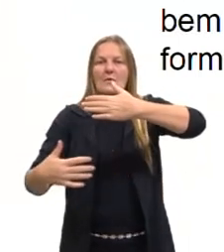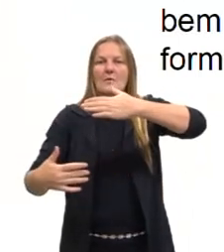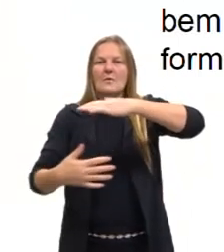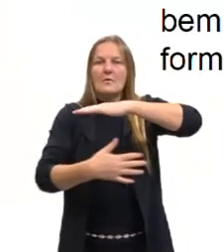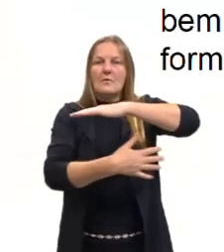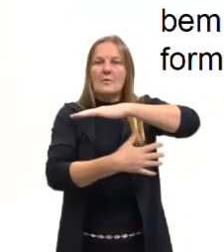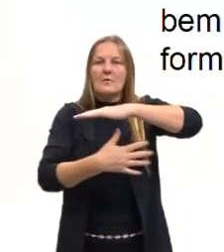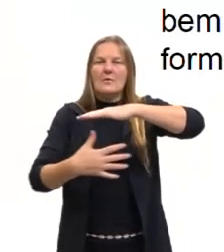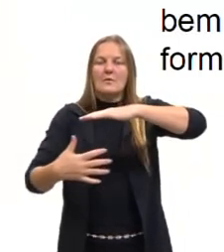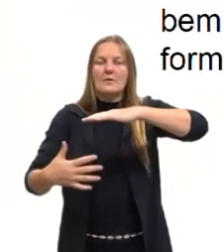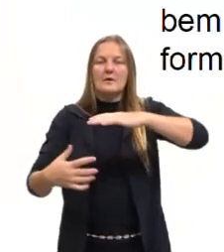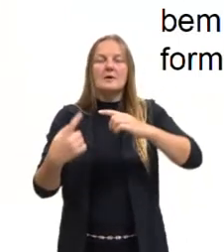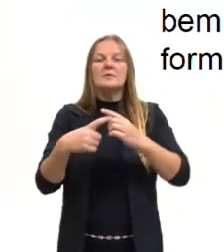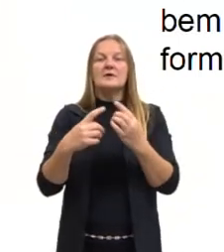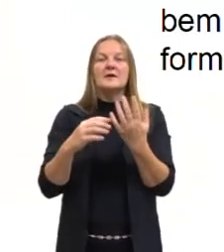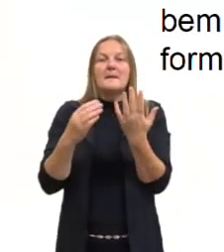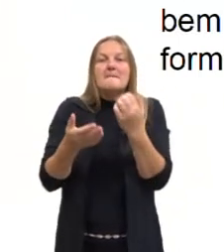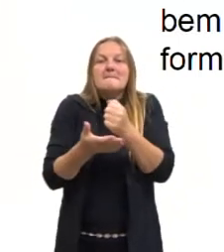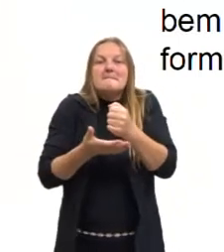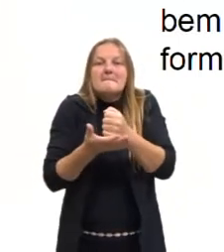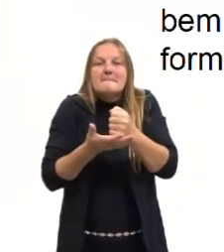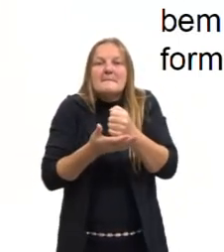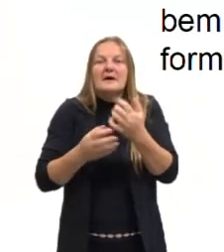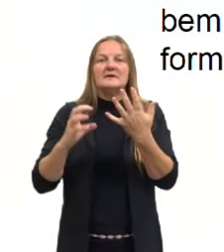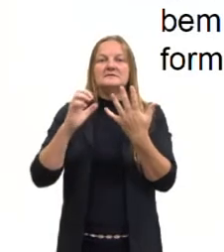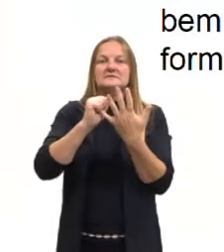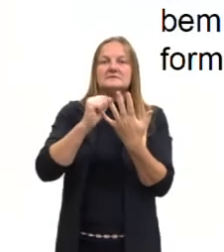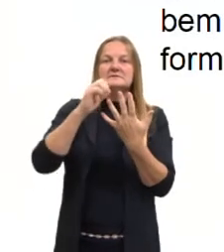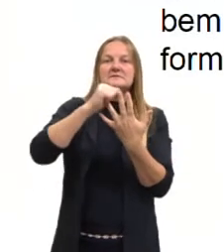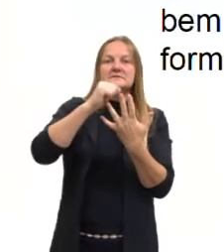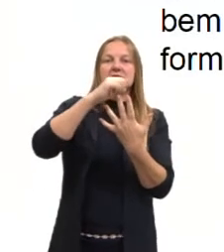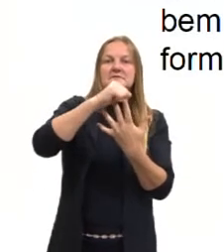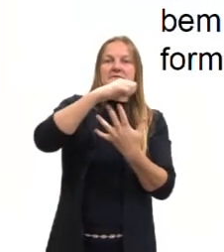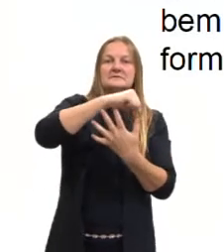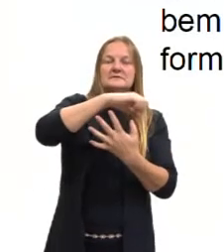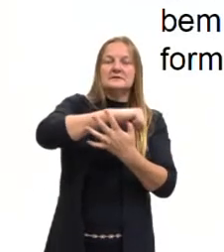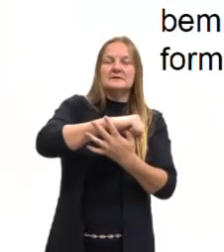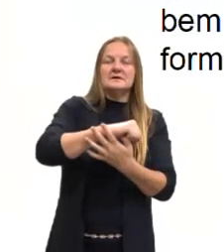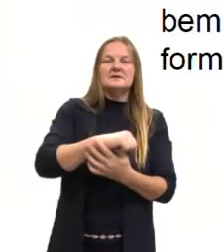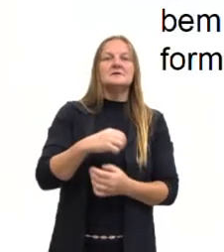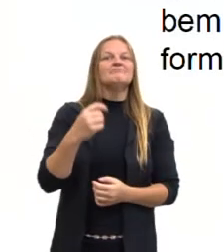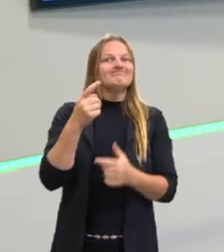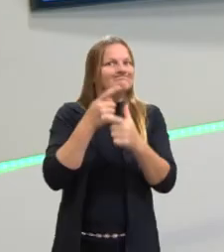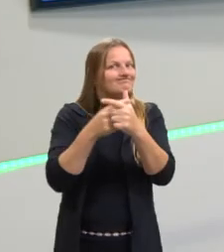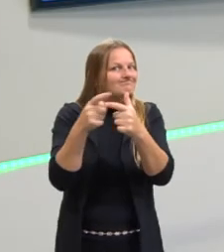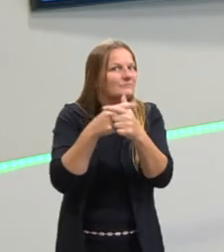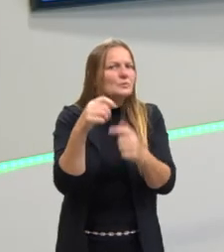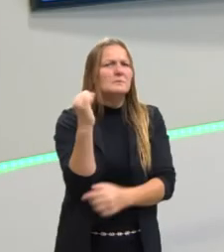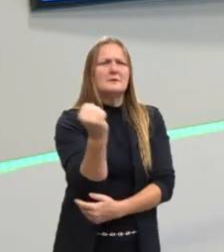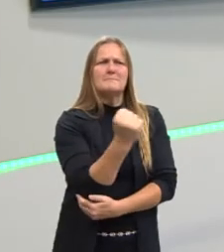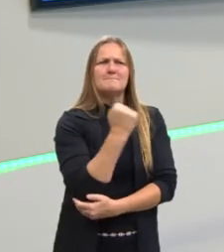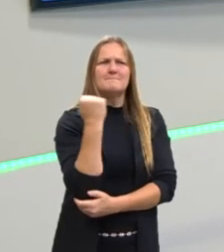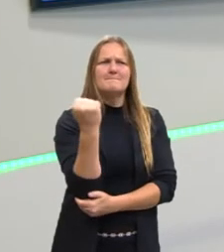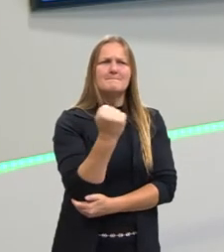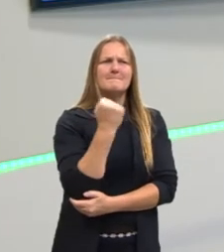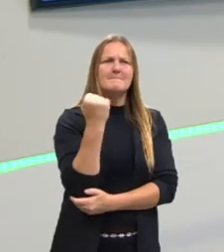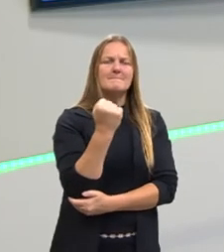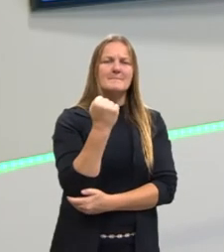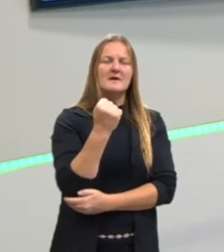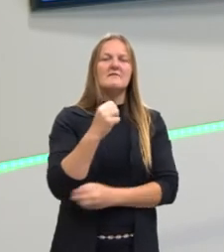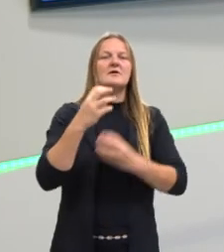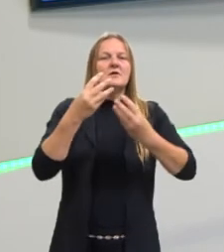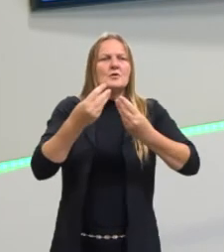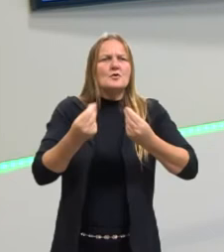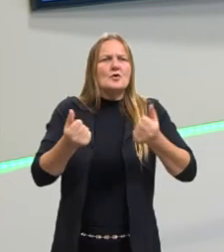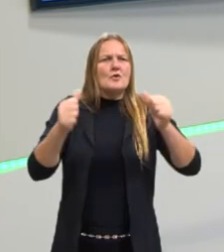estão na base da cadeia alimentar hídrica. Então, essa problemática aqui envolve muita coisa, gente? Prejudica